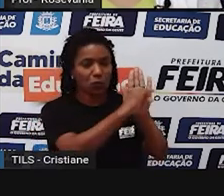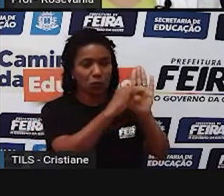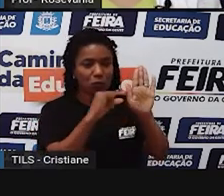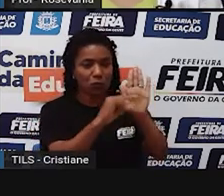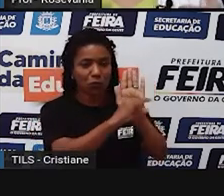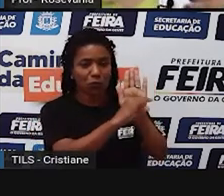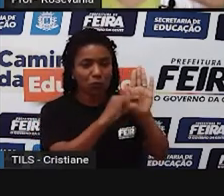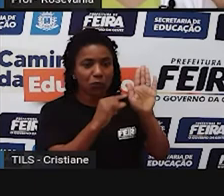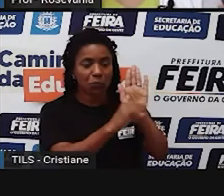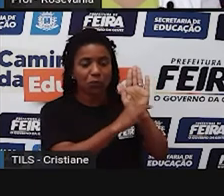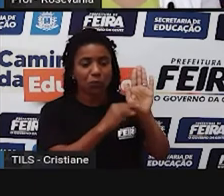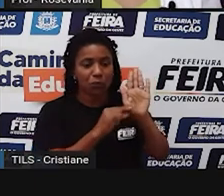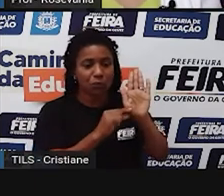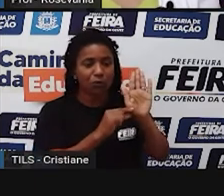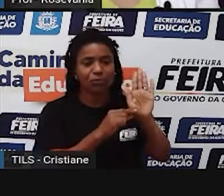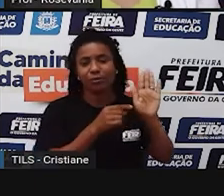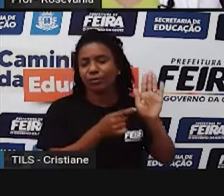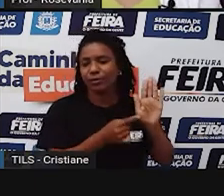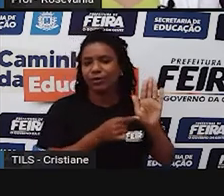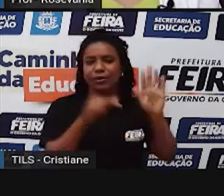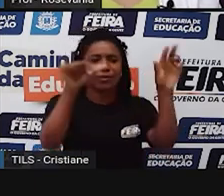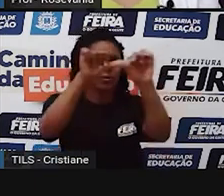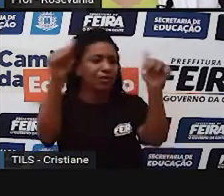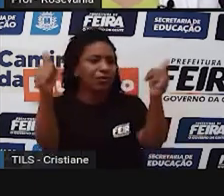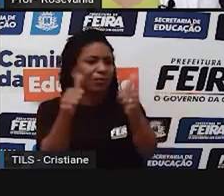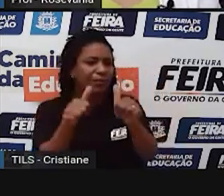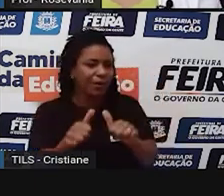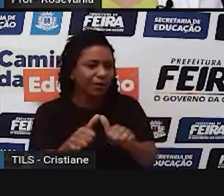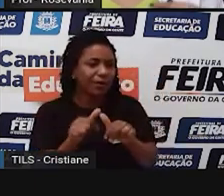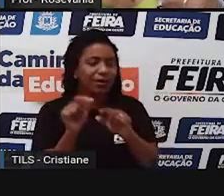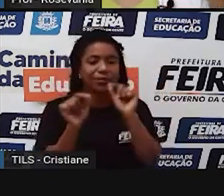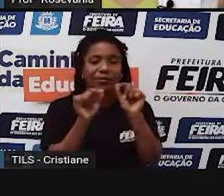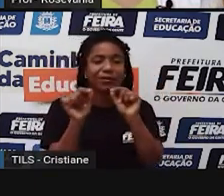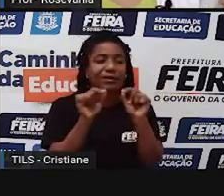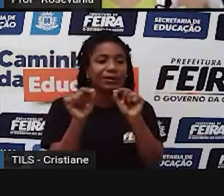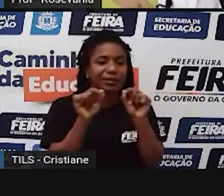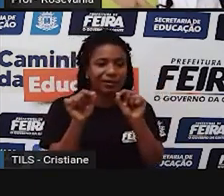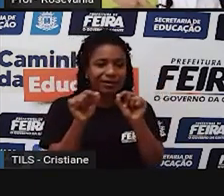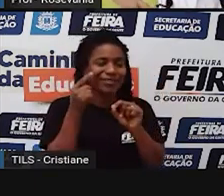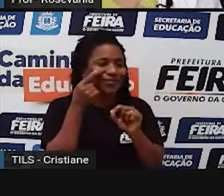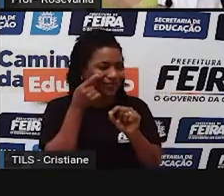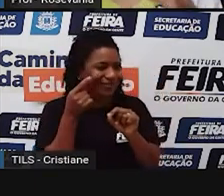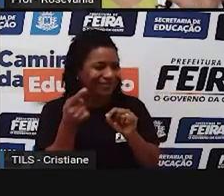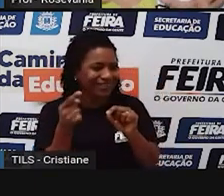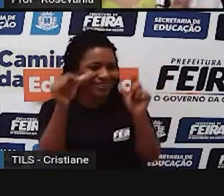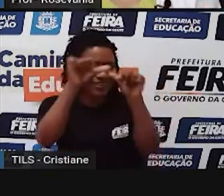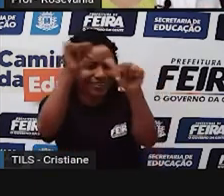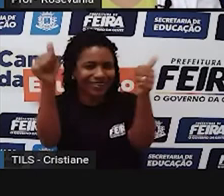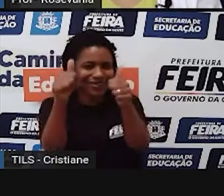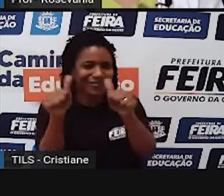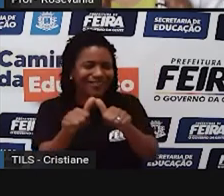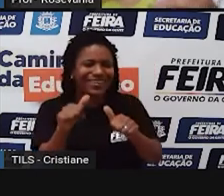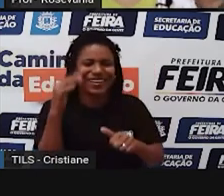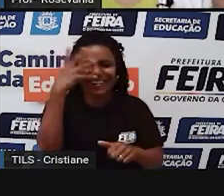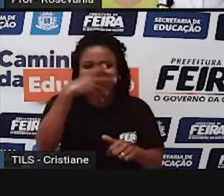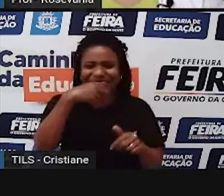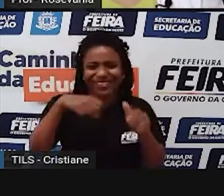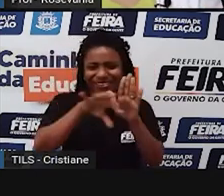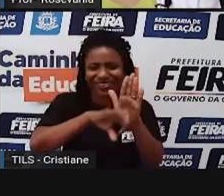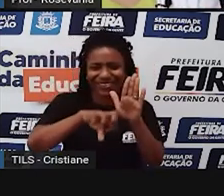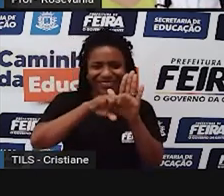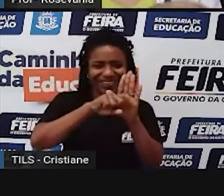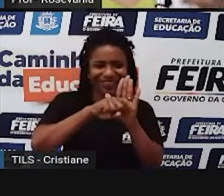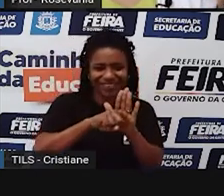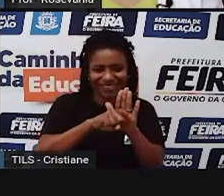explicação do que a gente fez do mapa. O mapa de minério é bastante bonitinho, é cheio de ícones. Tem lá os